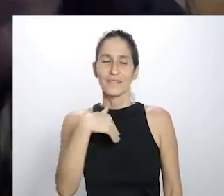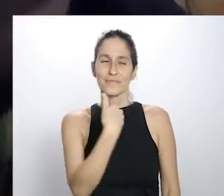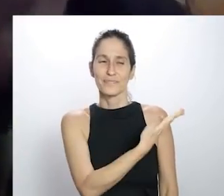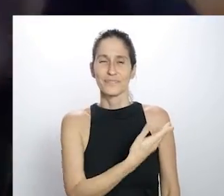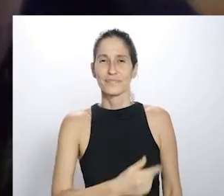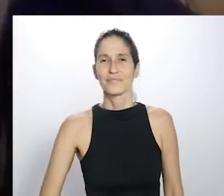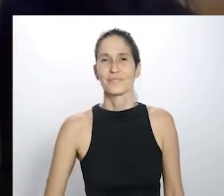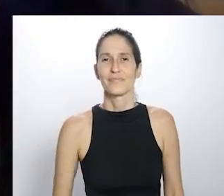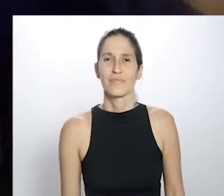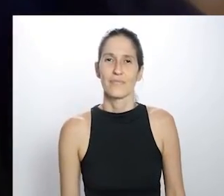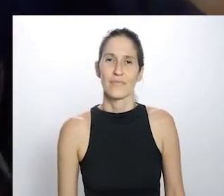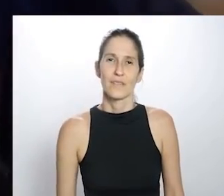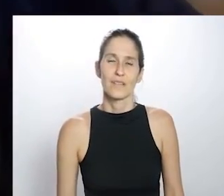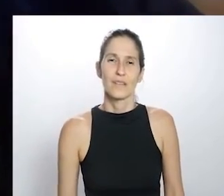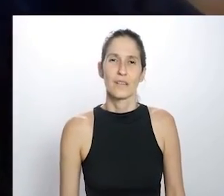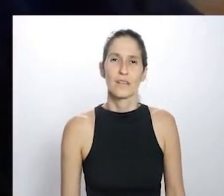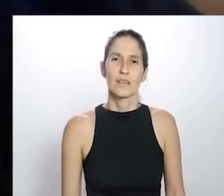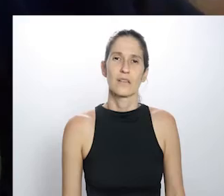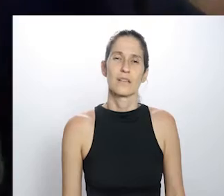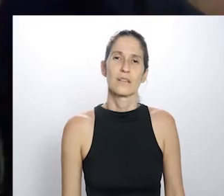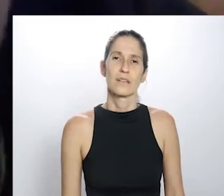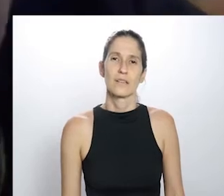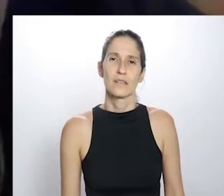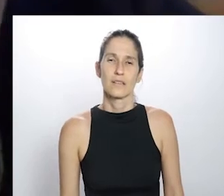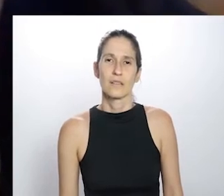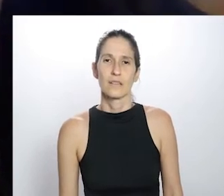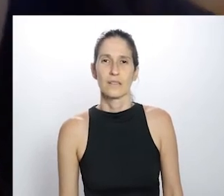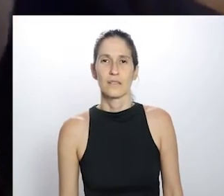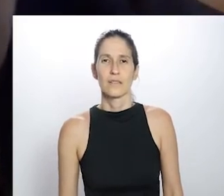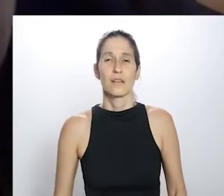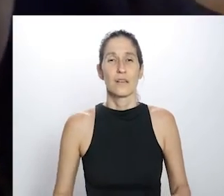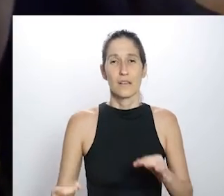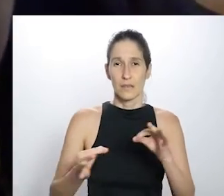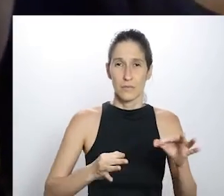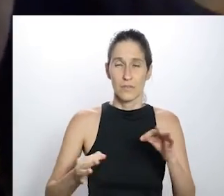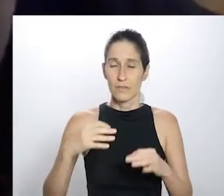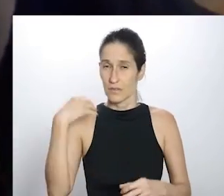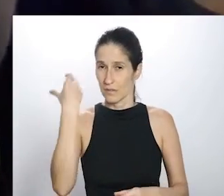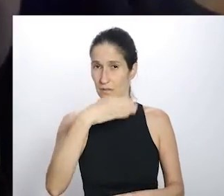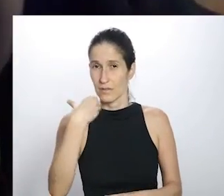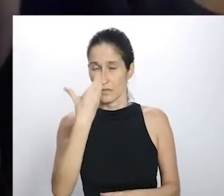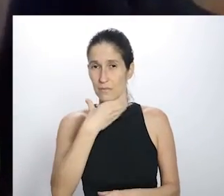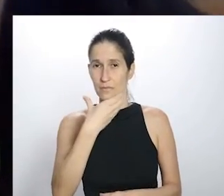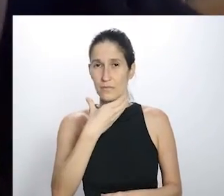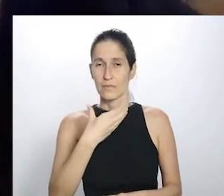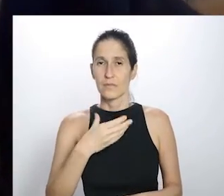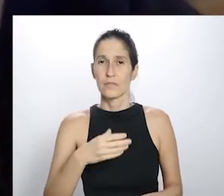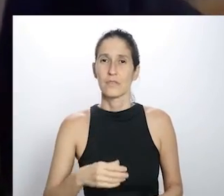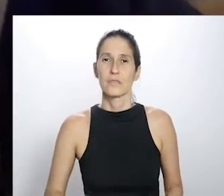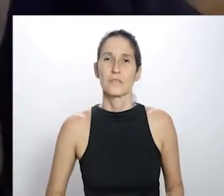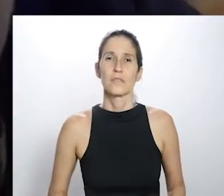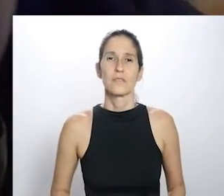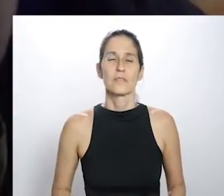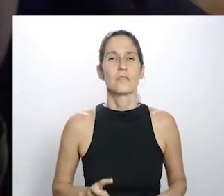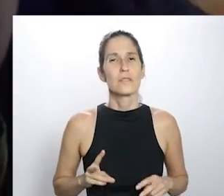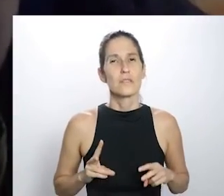a gente tem uns gansos aqui. Mas, assim, nunca se... Acho que a produção de música